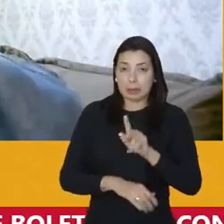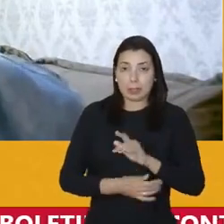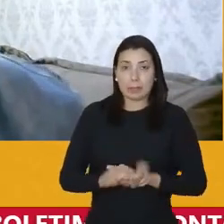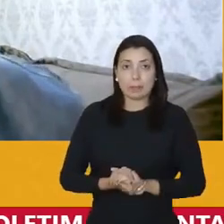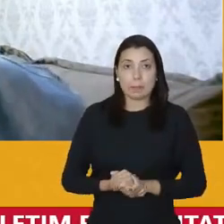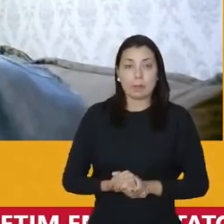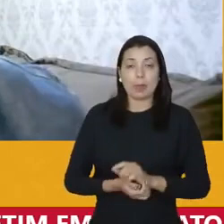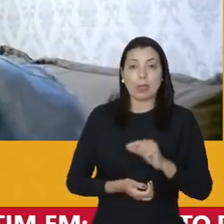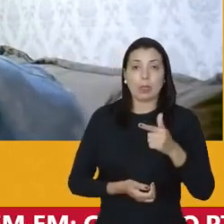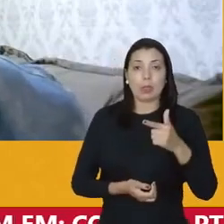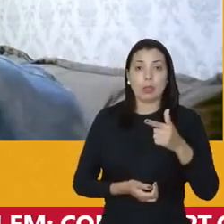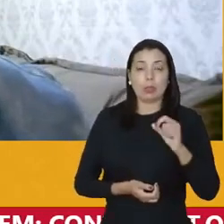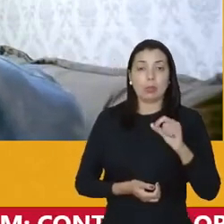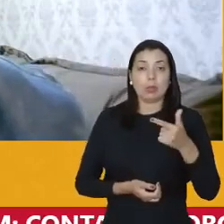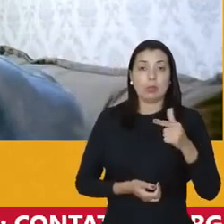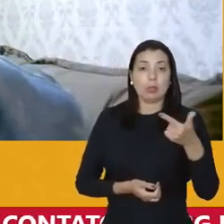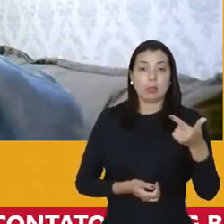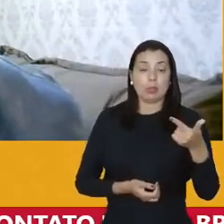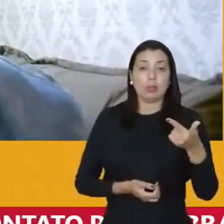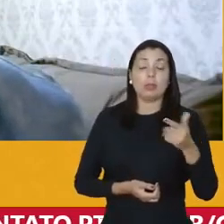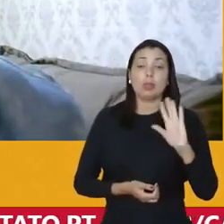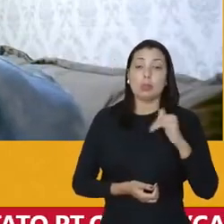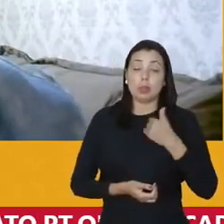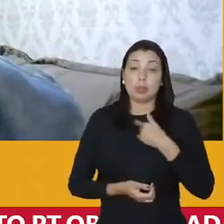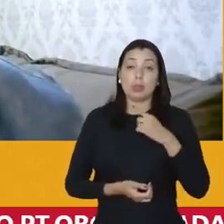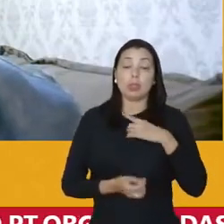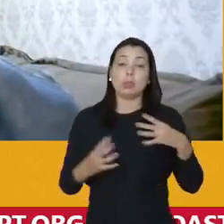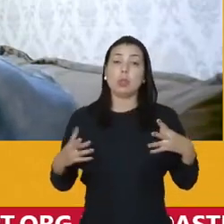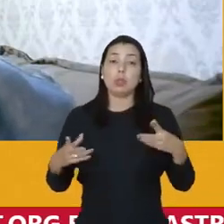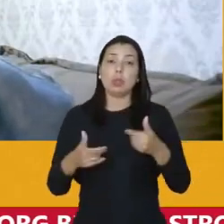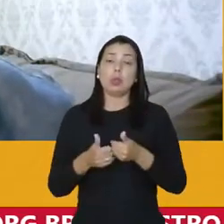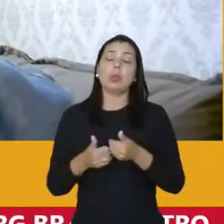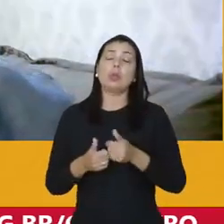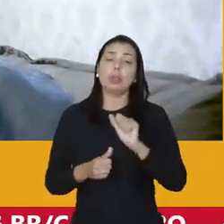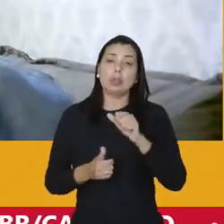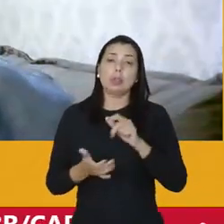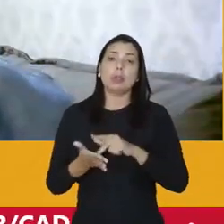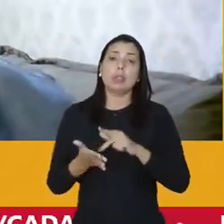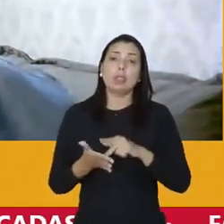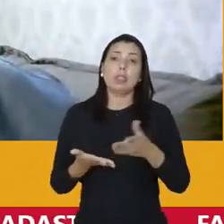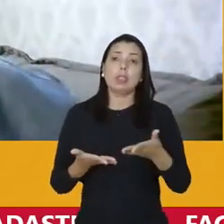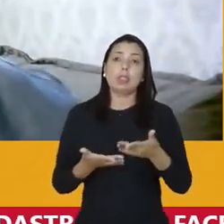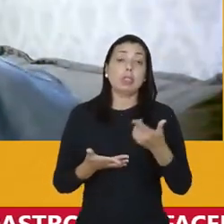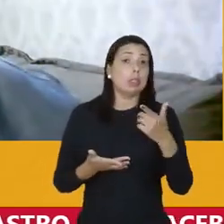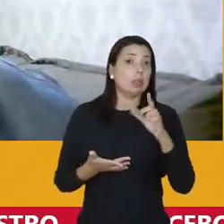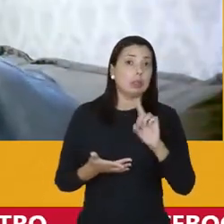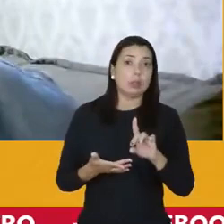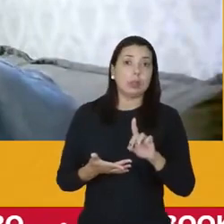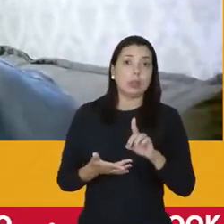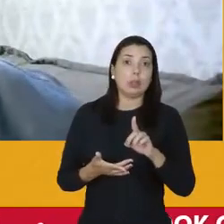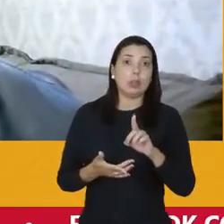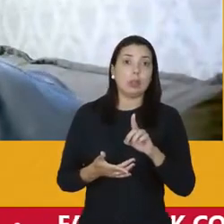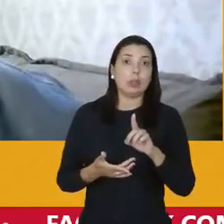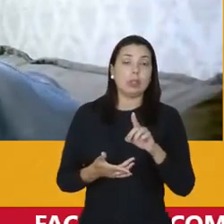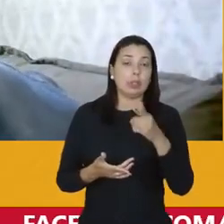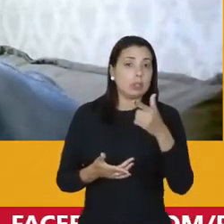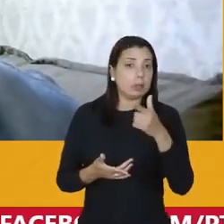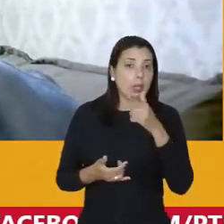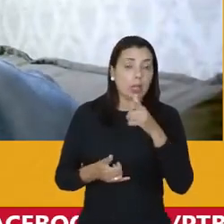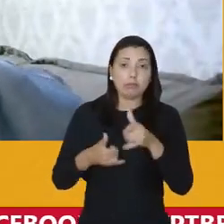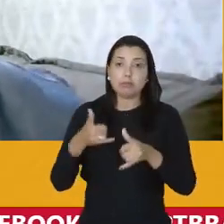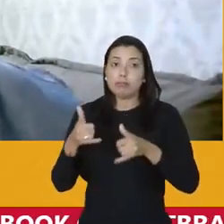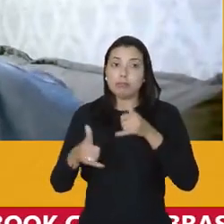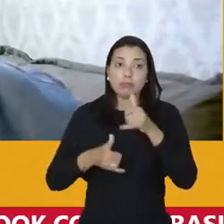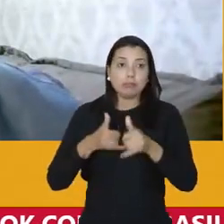2022 está aí nós temos todas as condições de não ter salto alto de não tendo salto